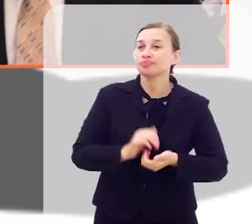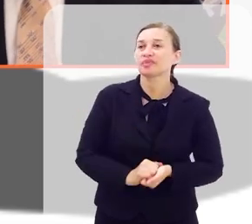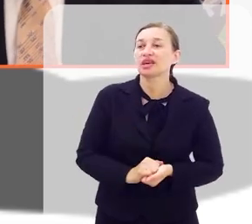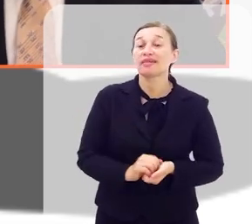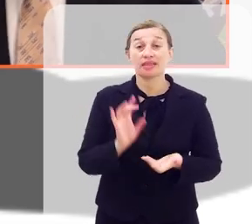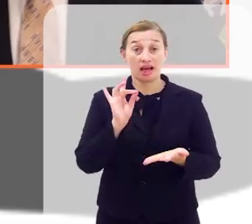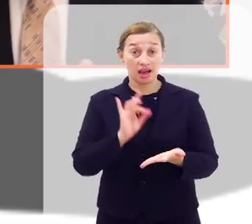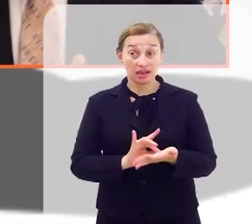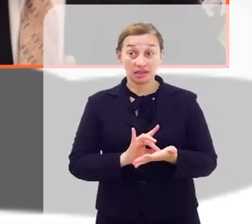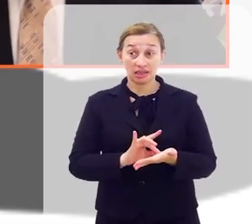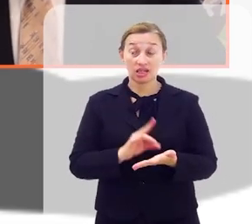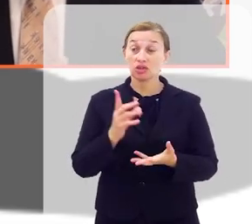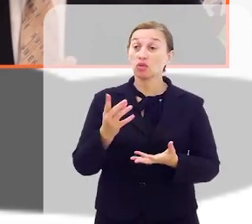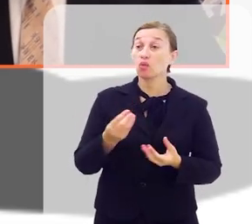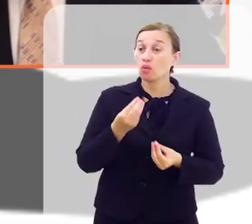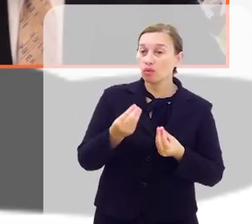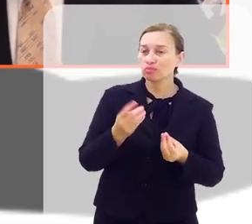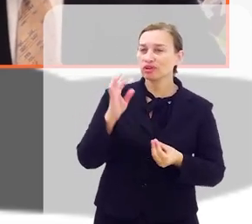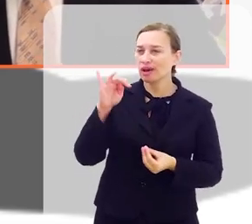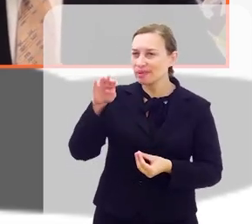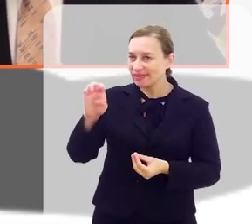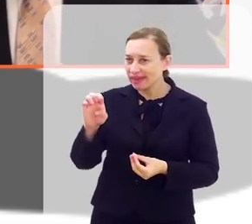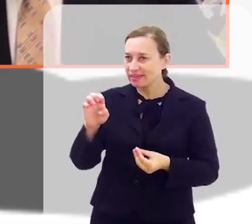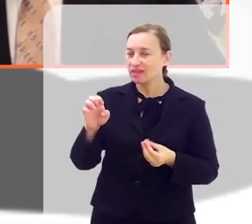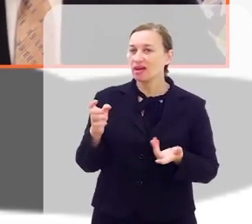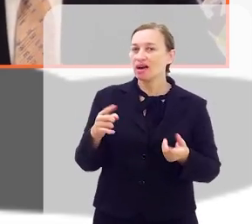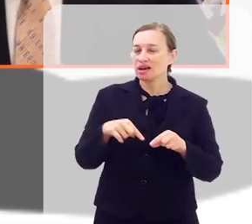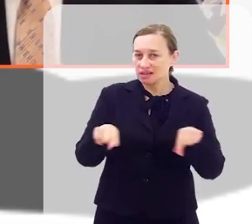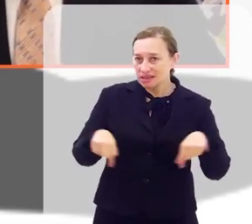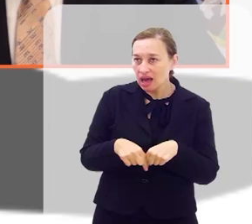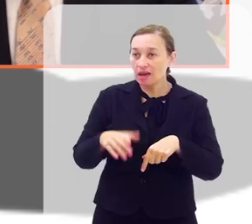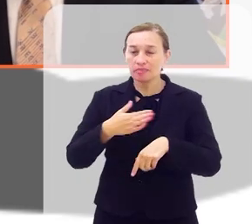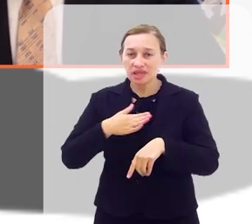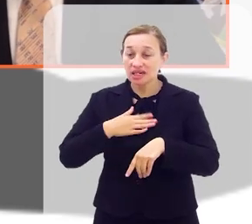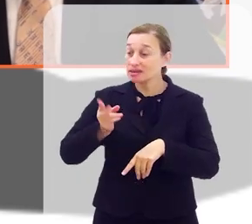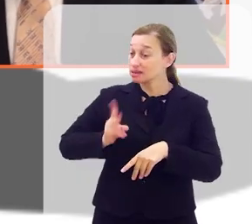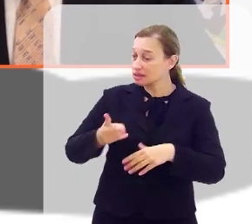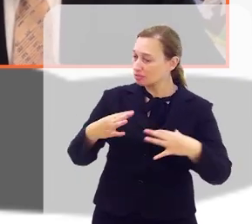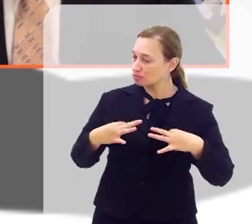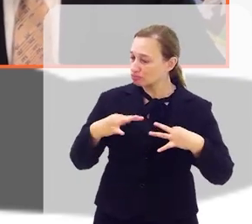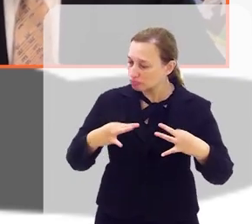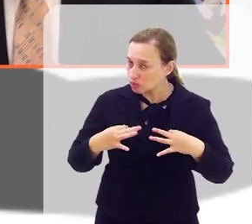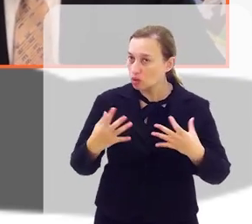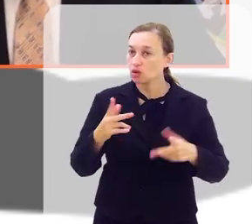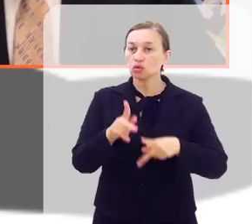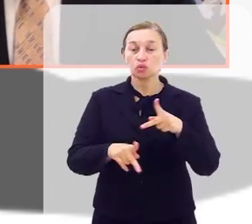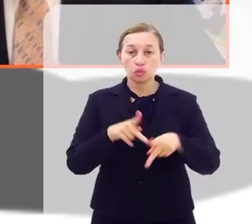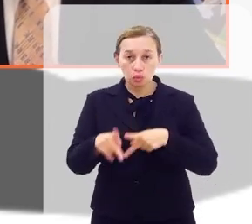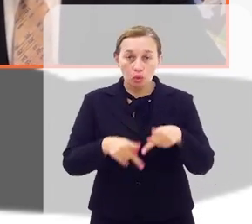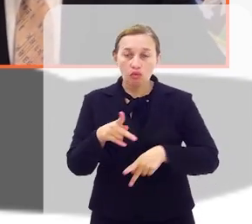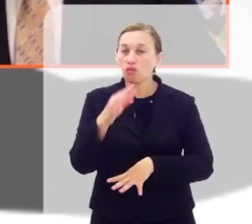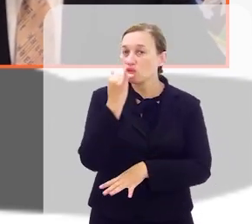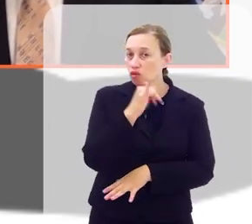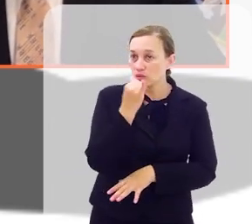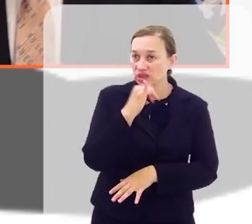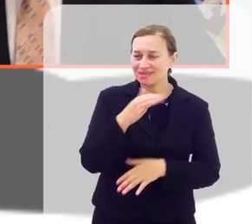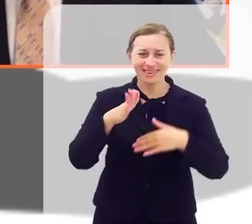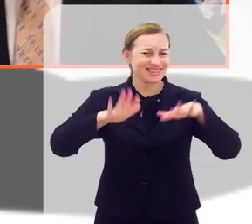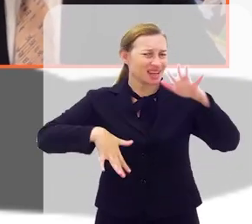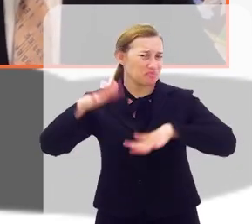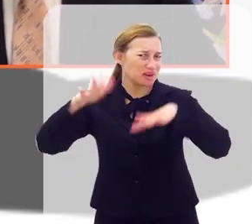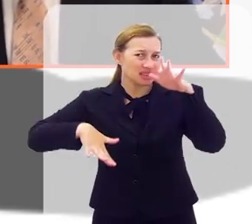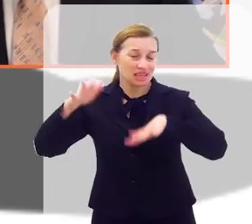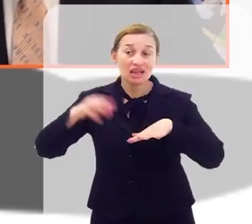Na realidade, quando o nosso gabinete, ele sempre se coloca à disposição da população em Fluminense,